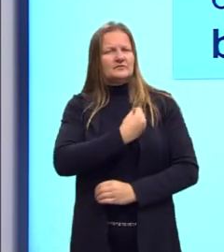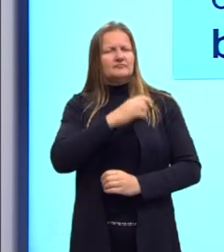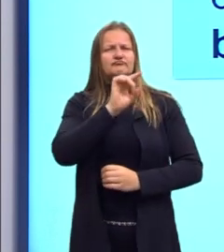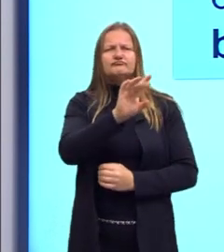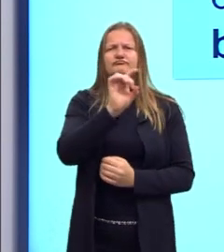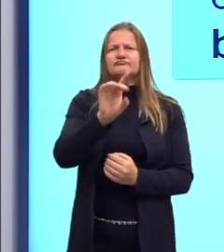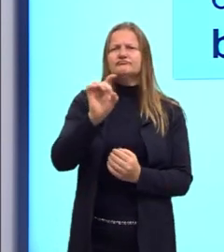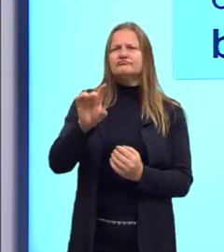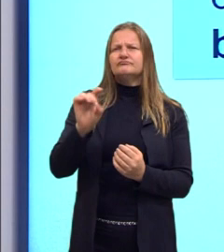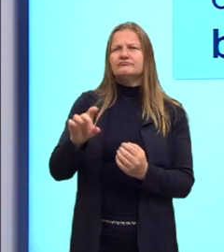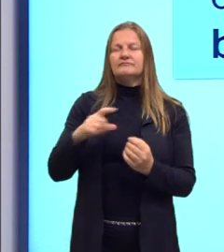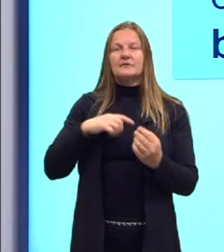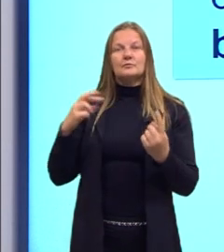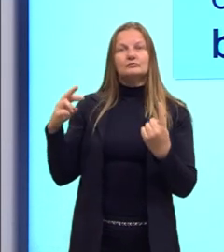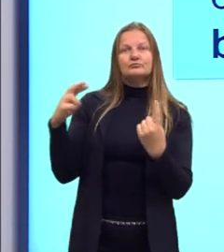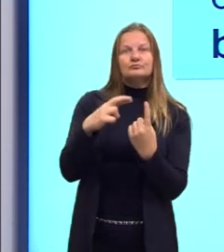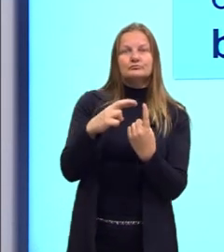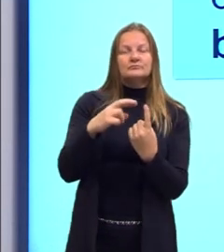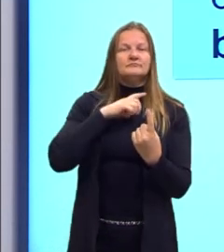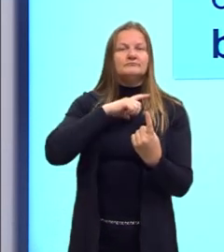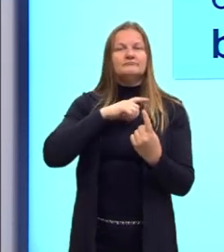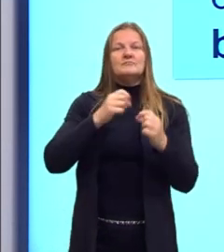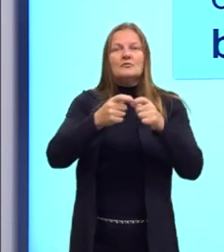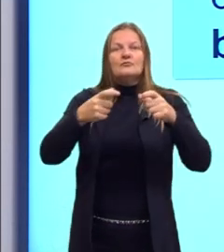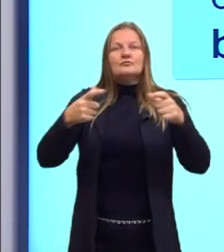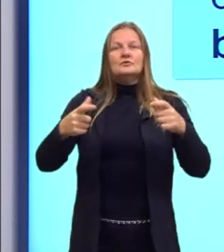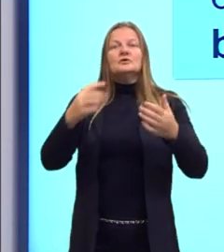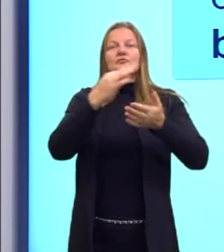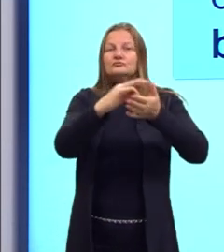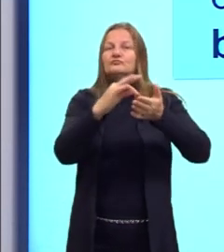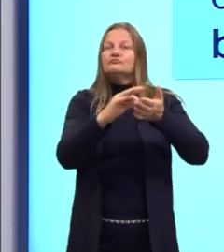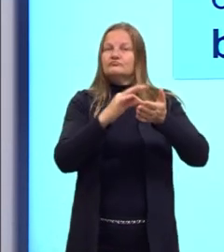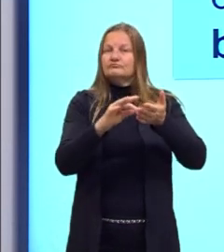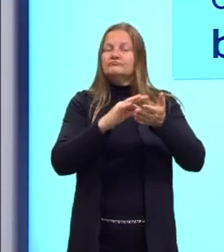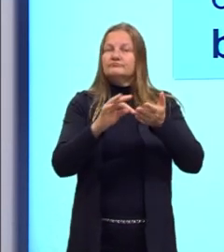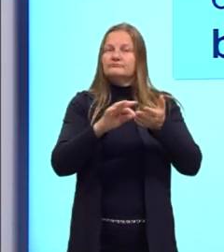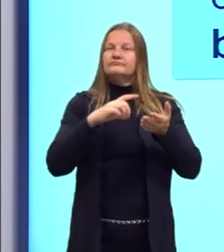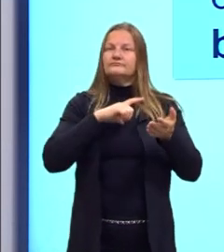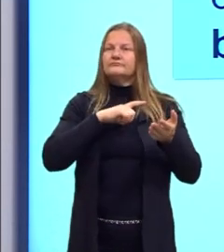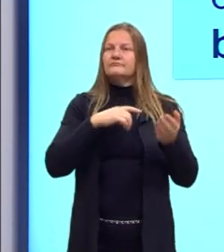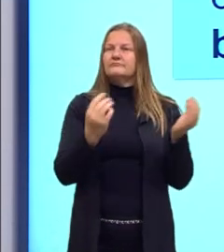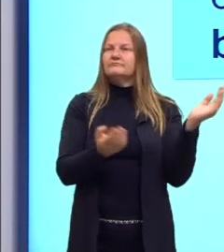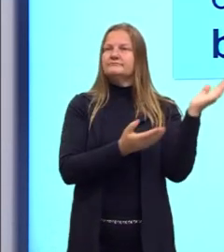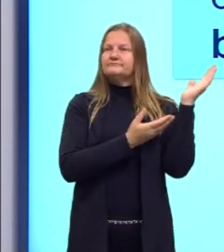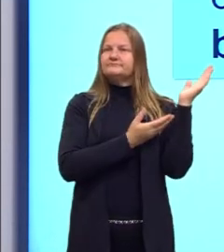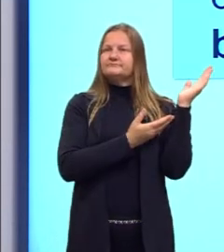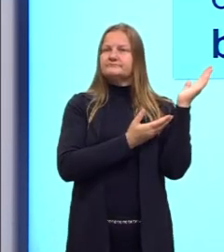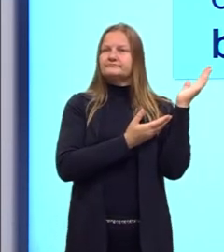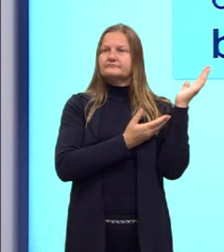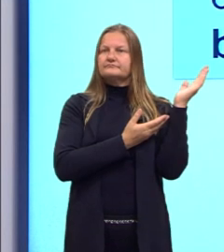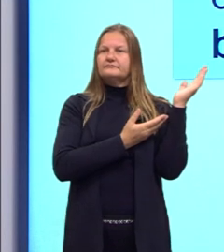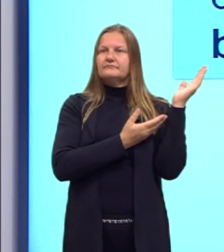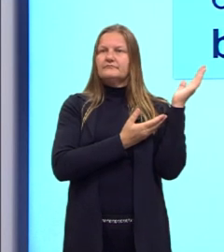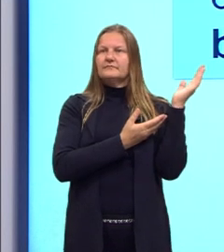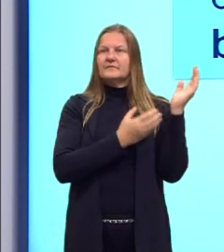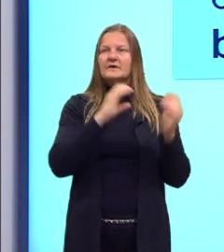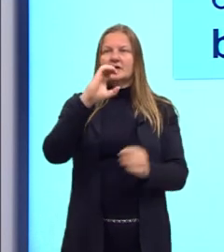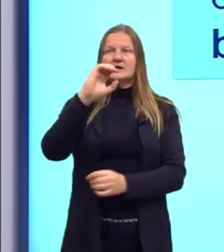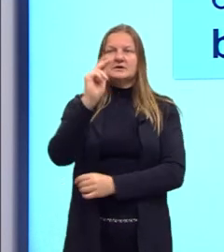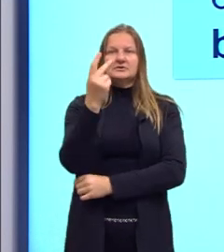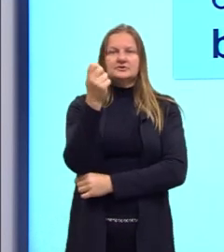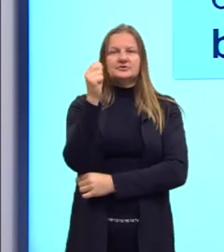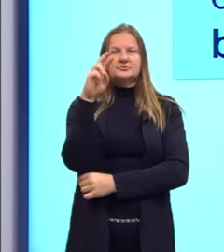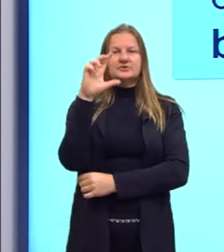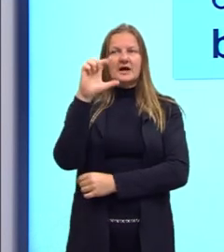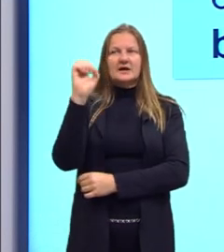Sendo referenciado na grande teoria, então, de Charles Darwin, que é